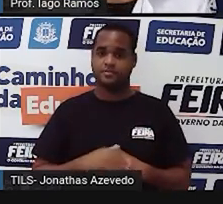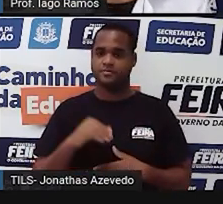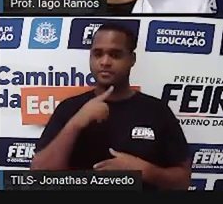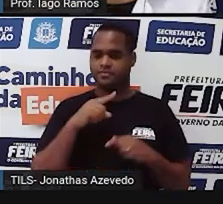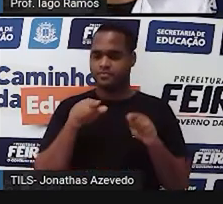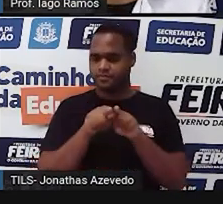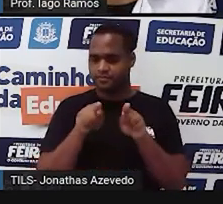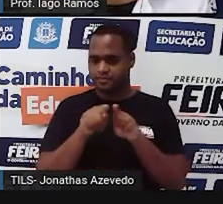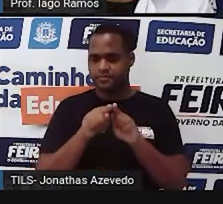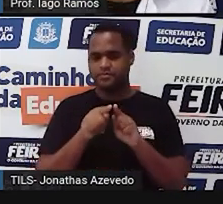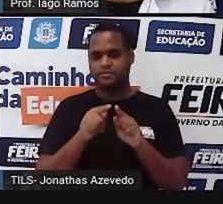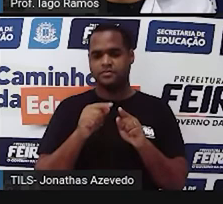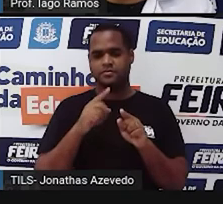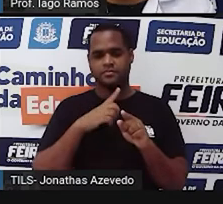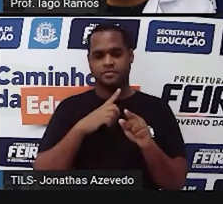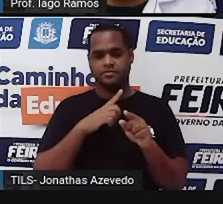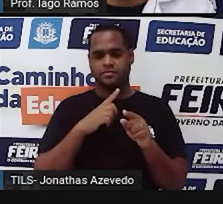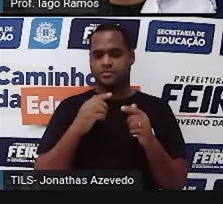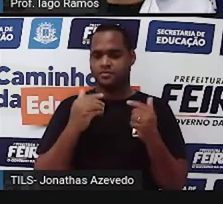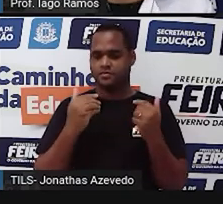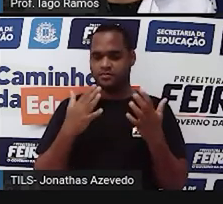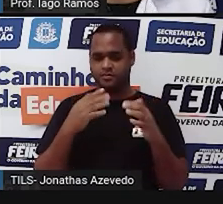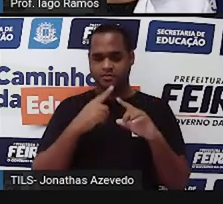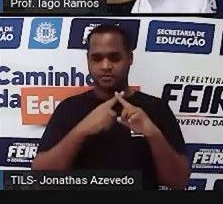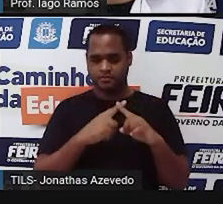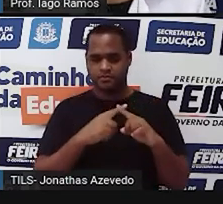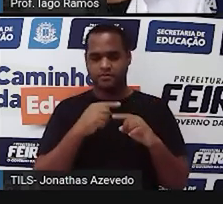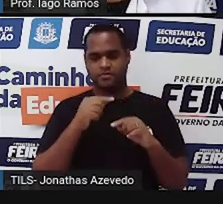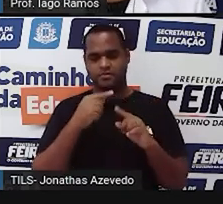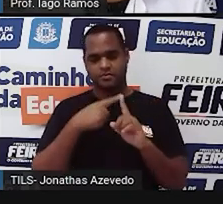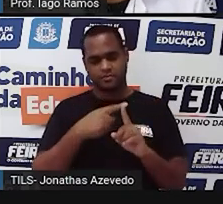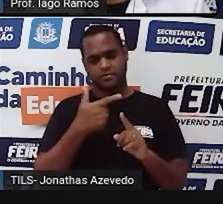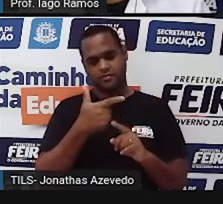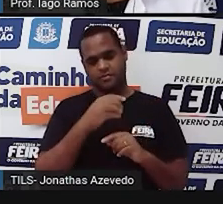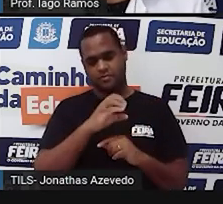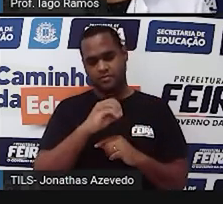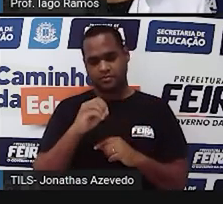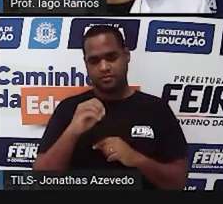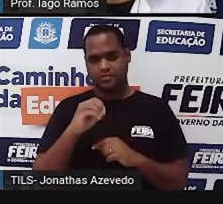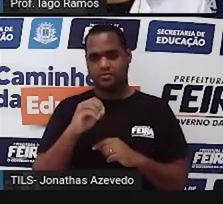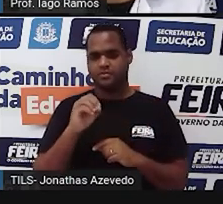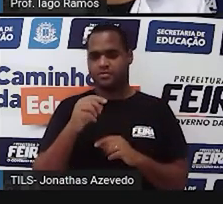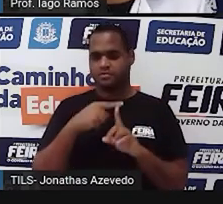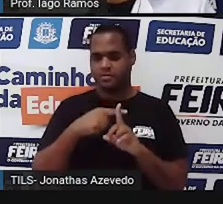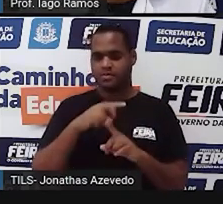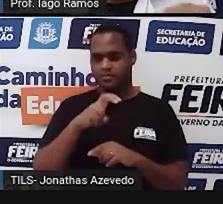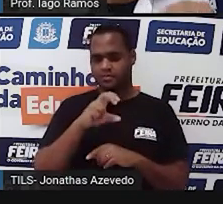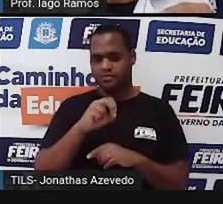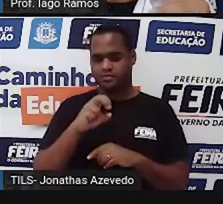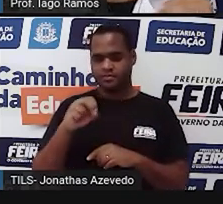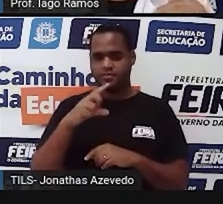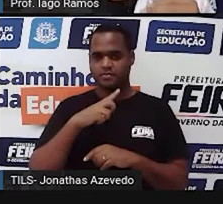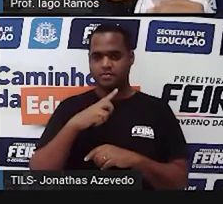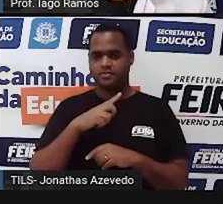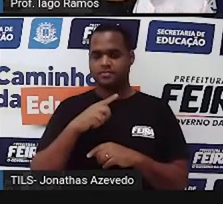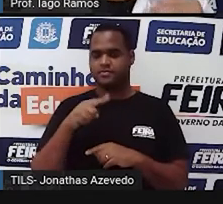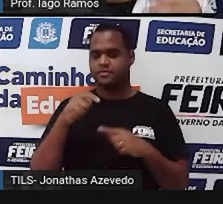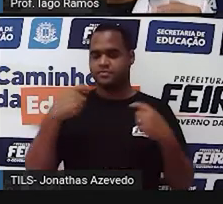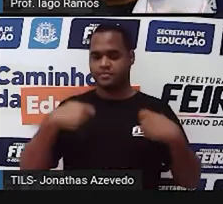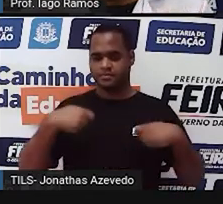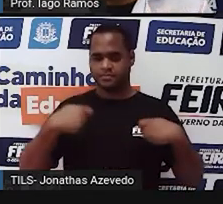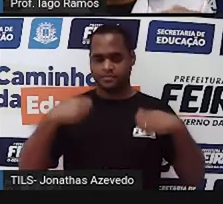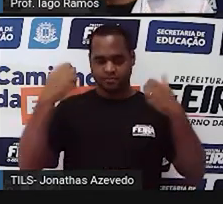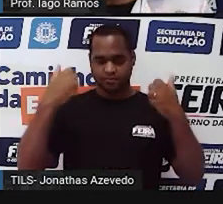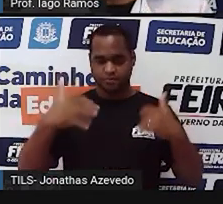representada por x, mais 250 gramas, mais 500 gramas. Bom, o que a gente precisa